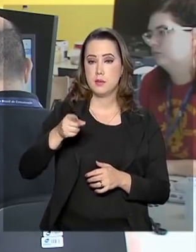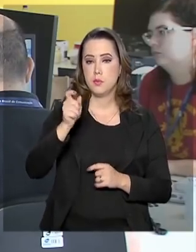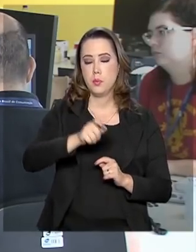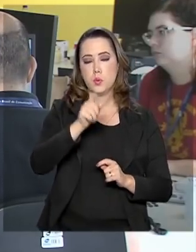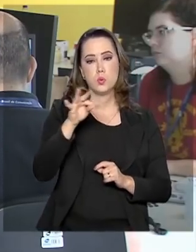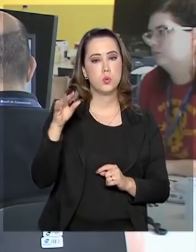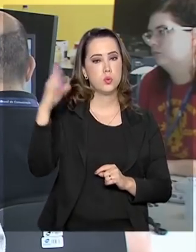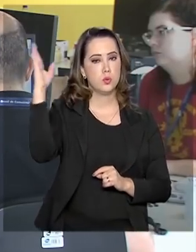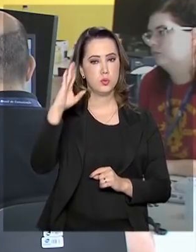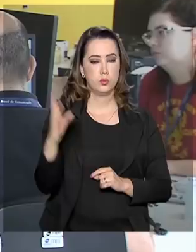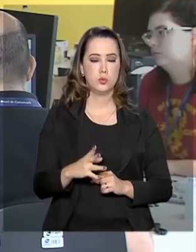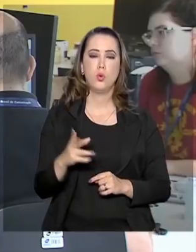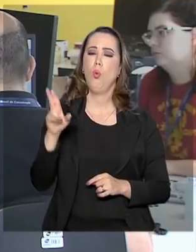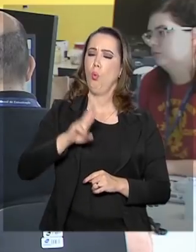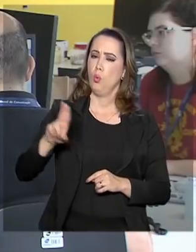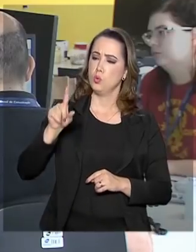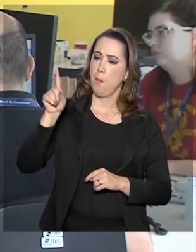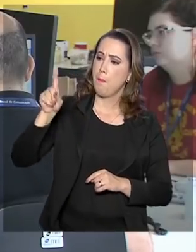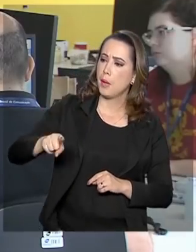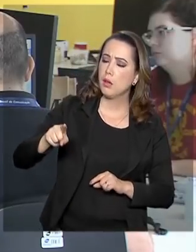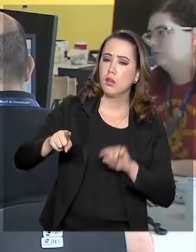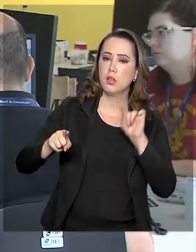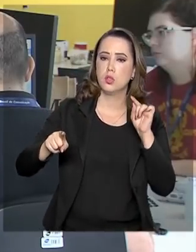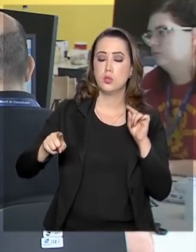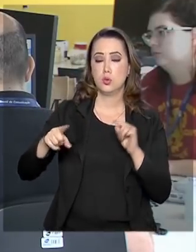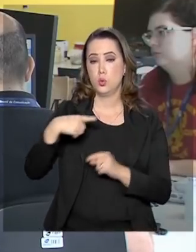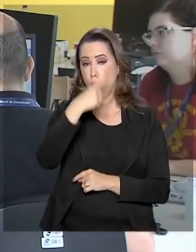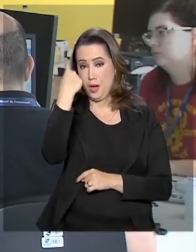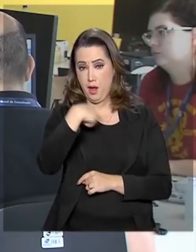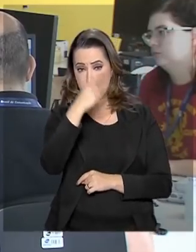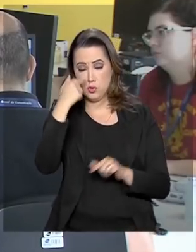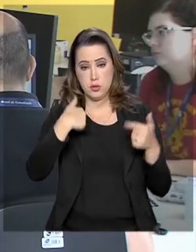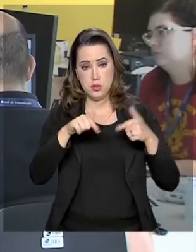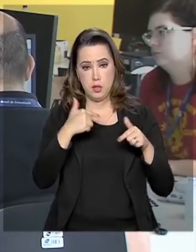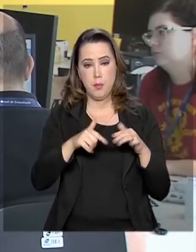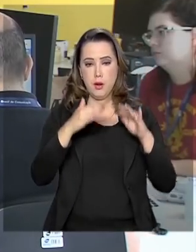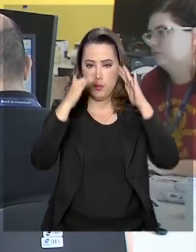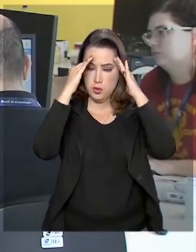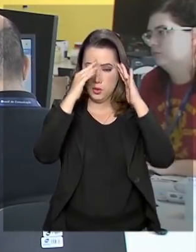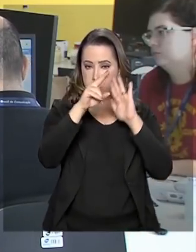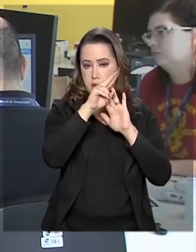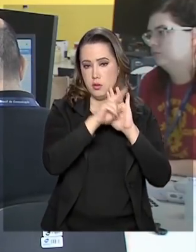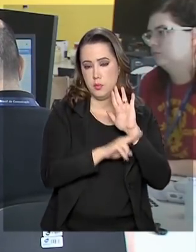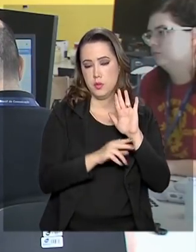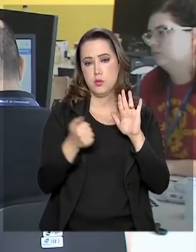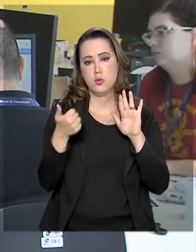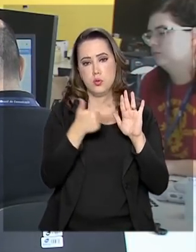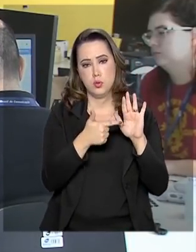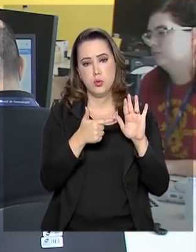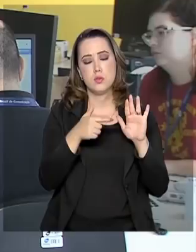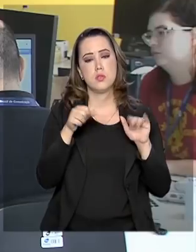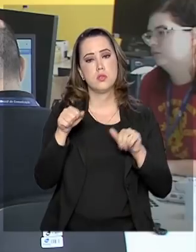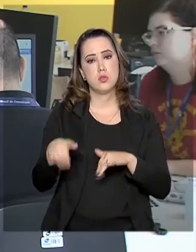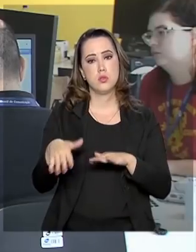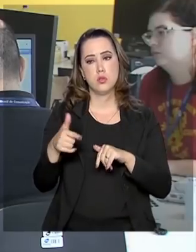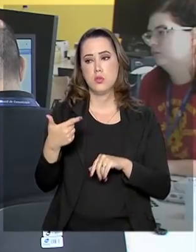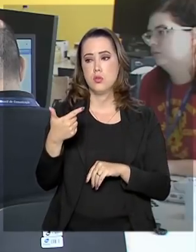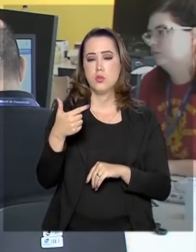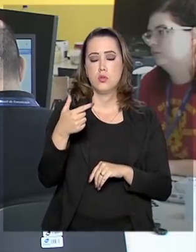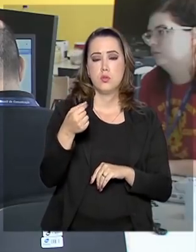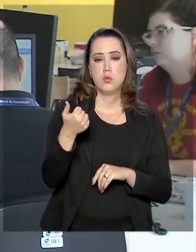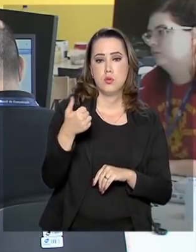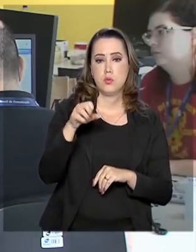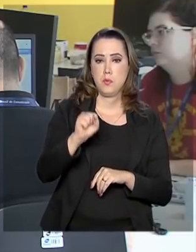A adoção do ponto eletrônico atende à Instrução Normativa nº 2, de 12 de setembro de 2018, que tornou